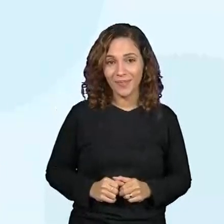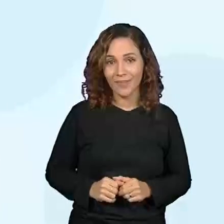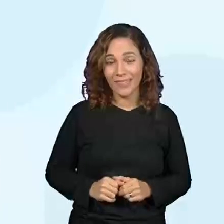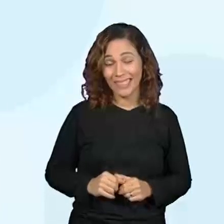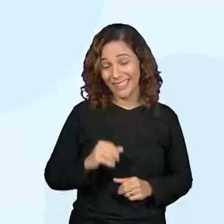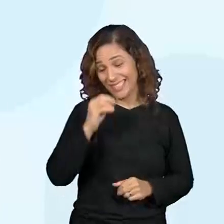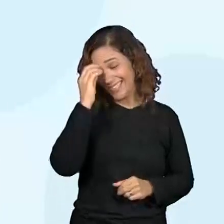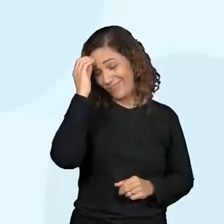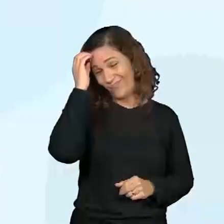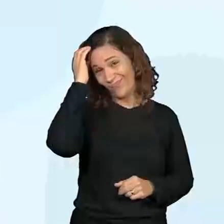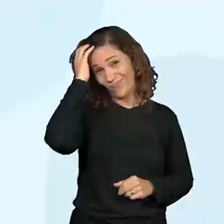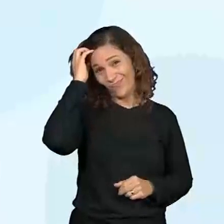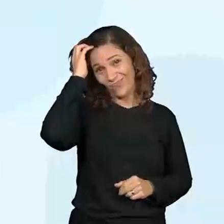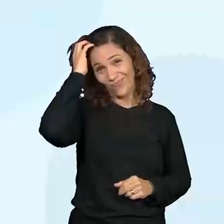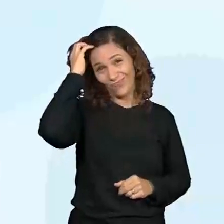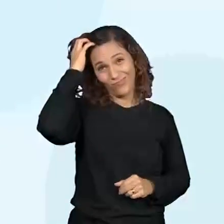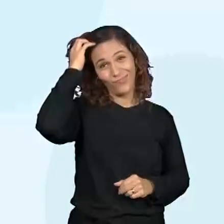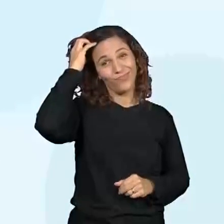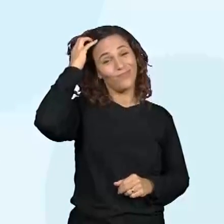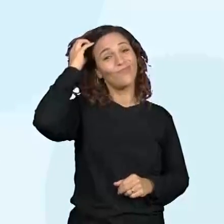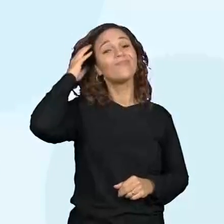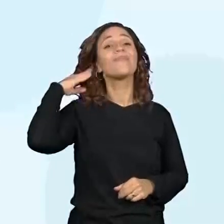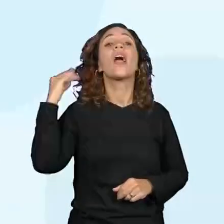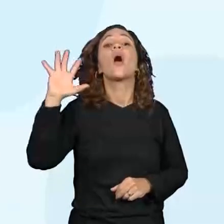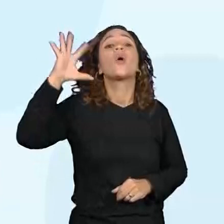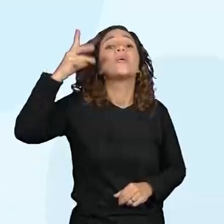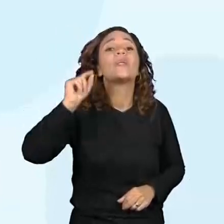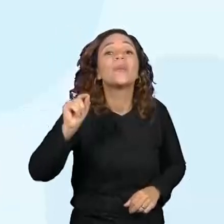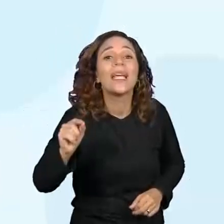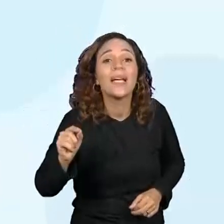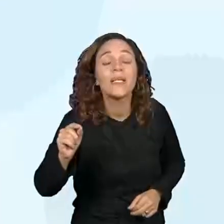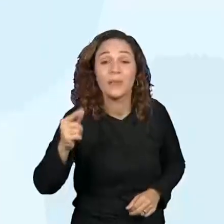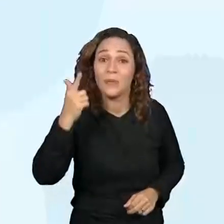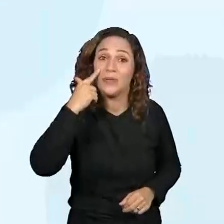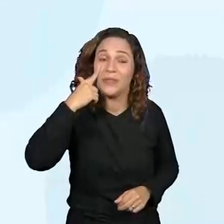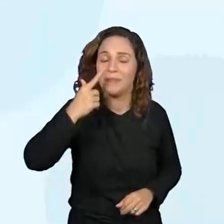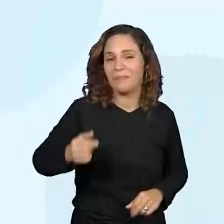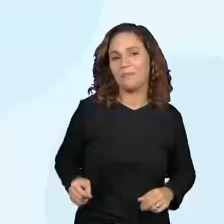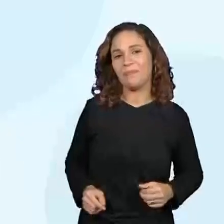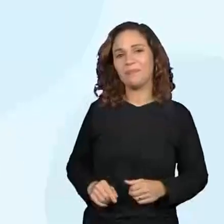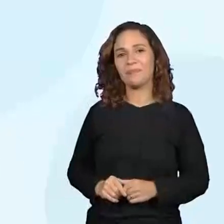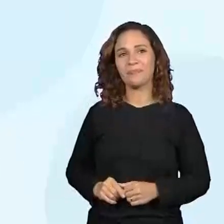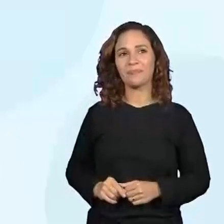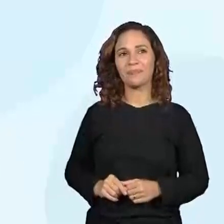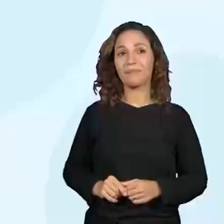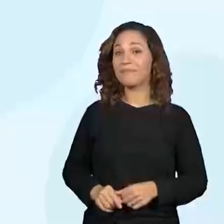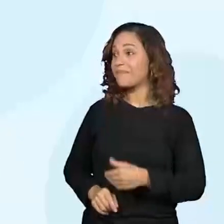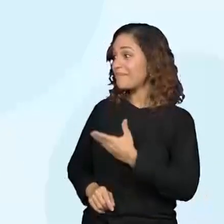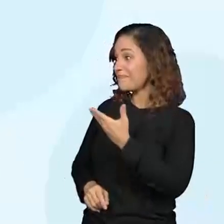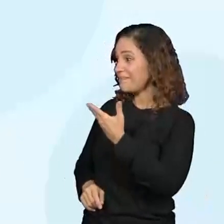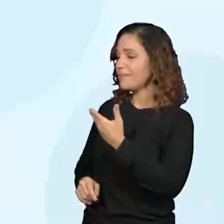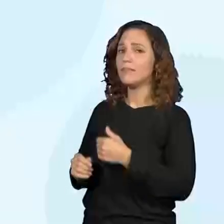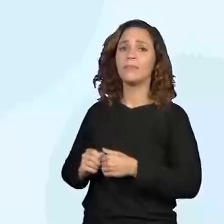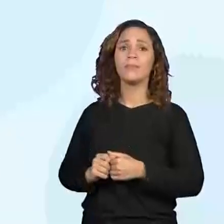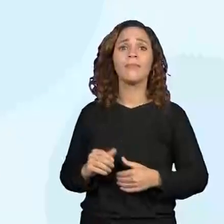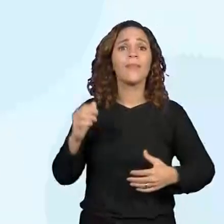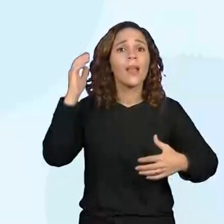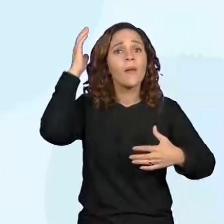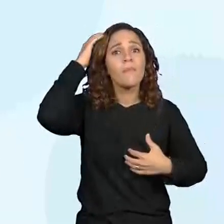Eita, o que será que aconteceu, pessoal? Vamos continuar essa história. O macaquinho foi